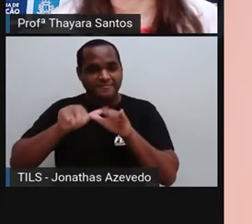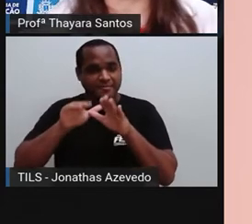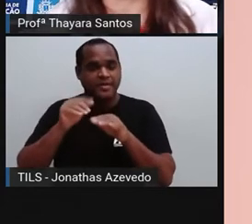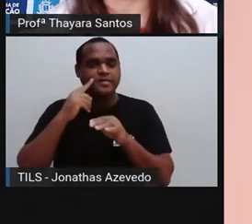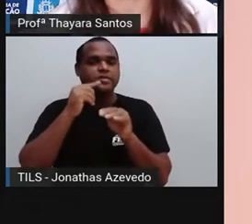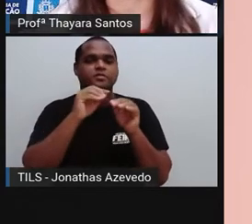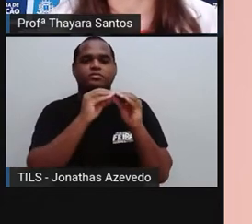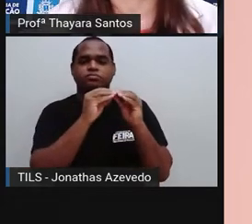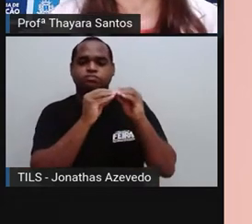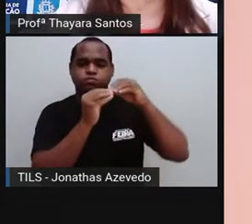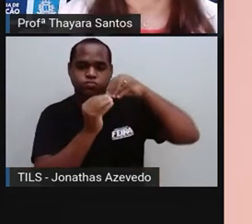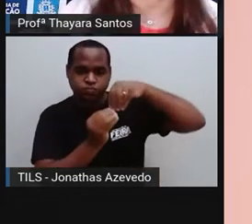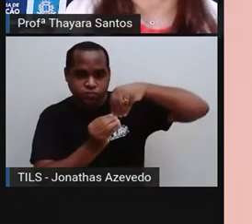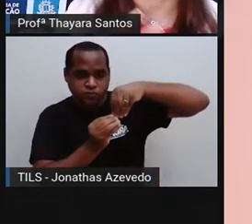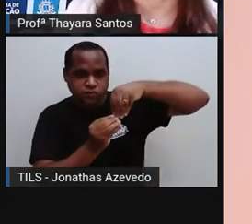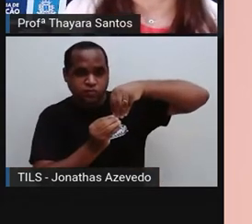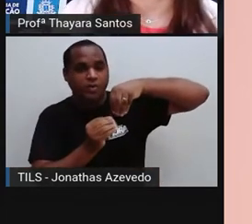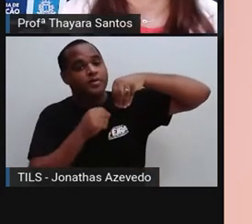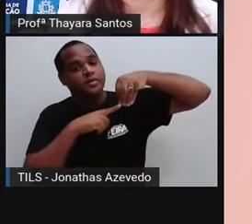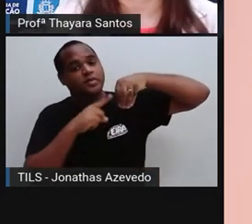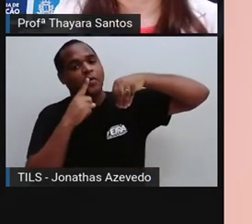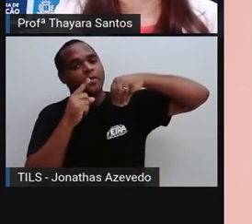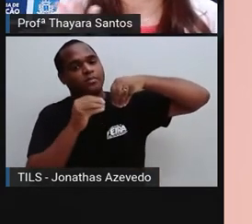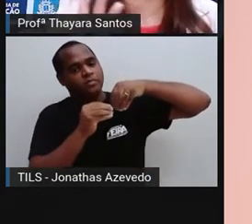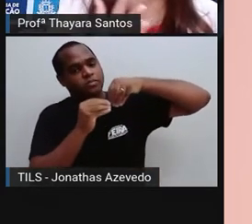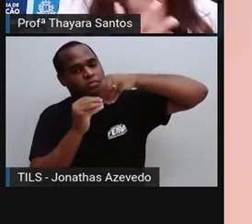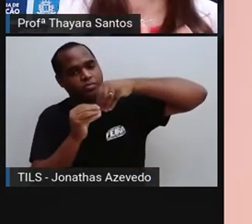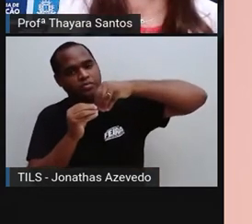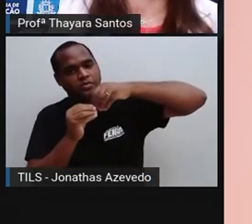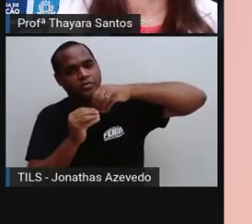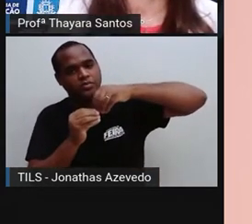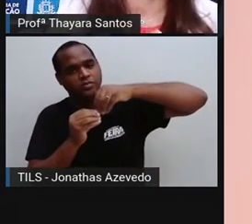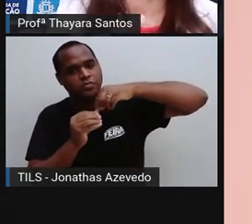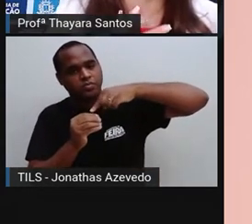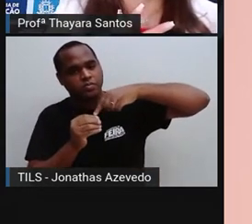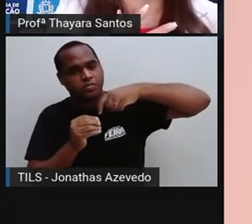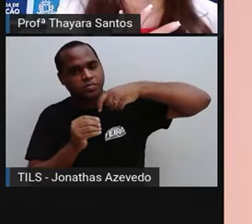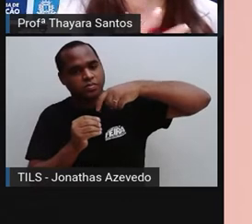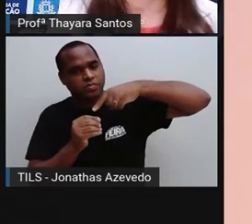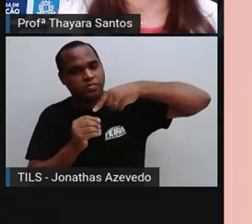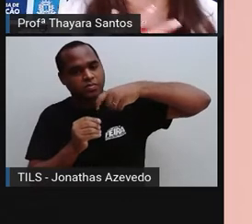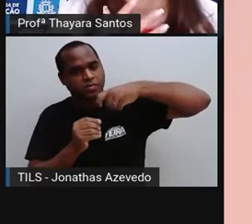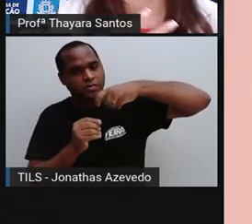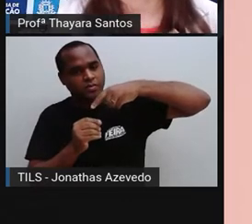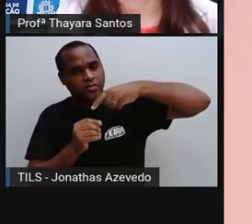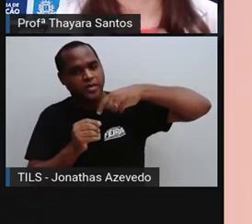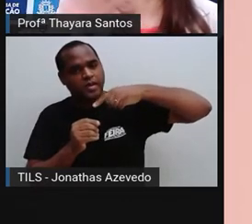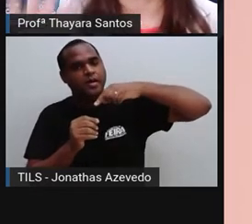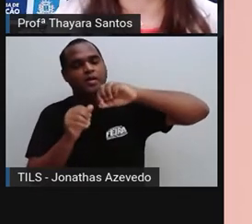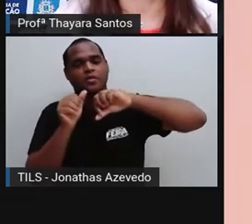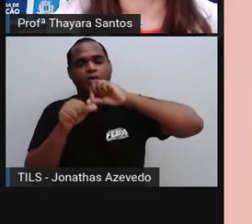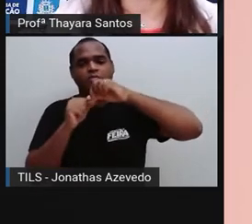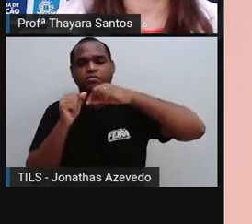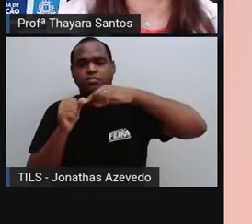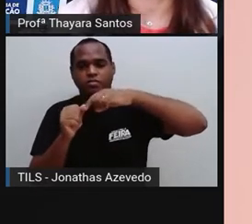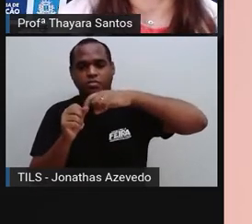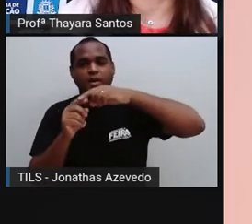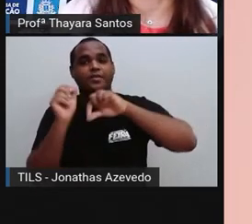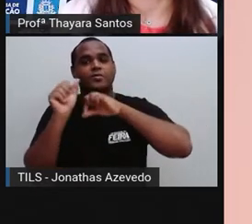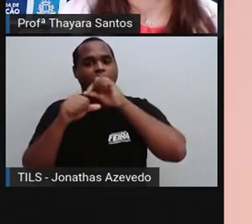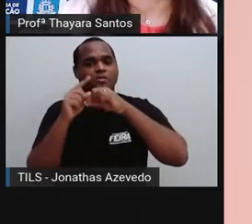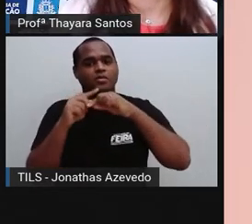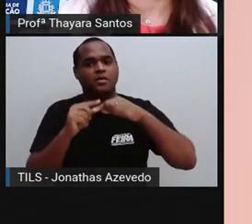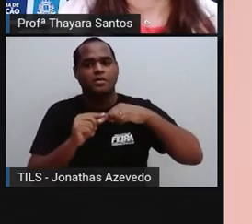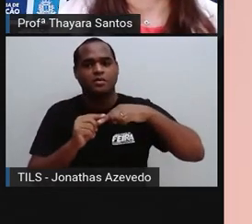de metamorfose, e esse processo de metamorfose, que ela passa ali, ela é uma larva, ela é uma pulpa, até virar um indivíduo